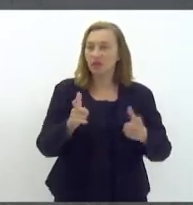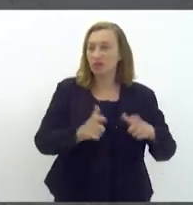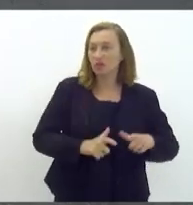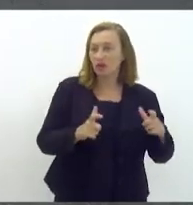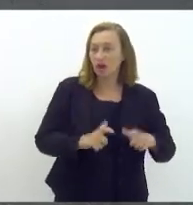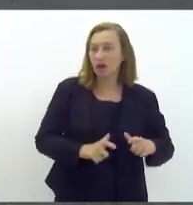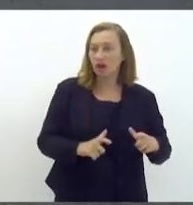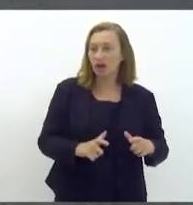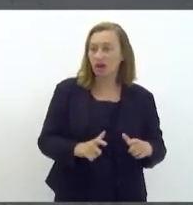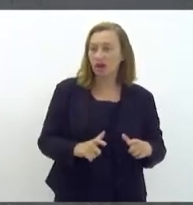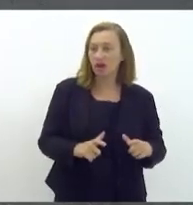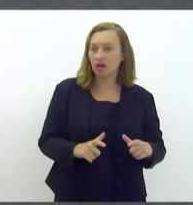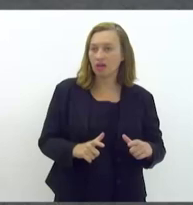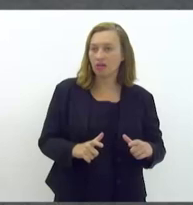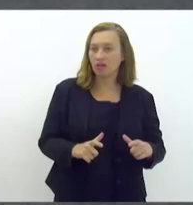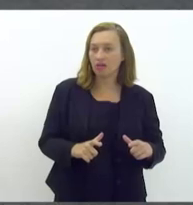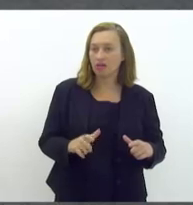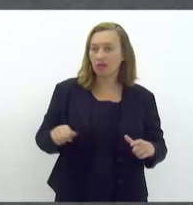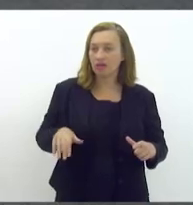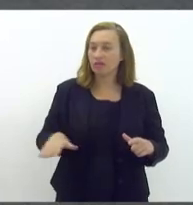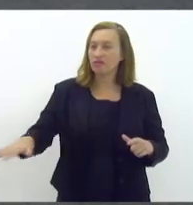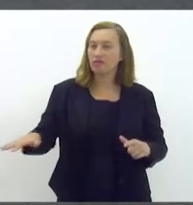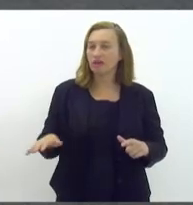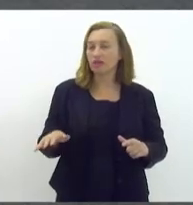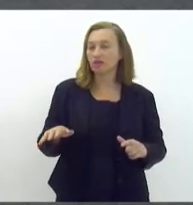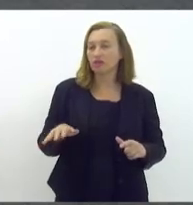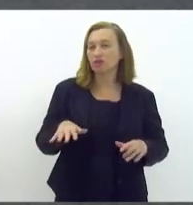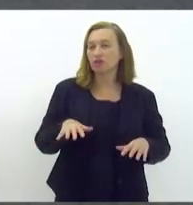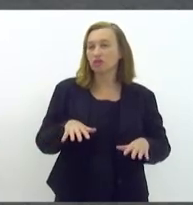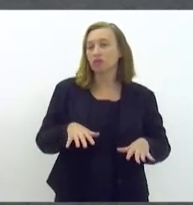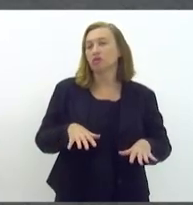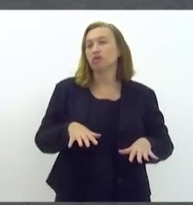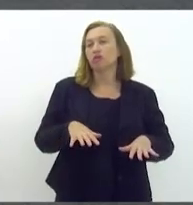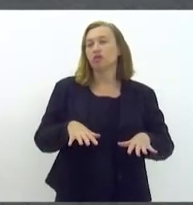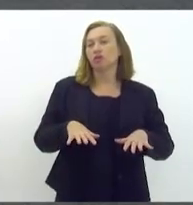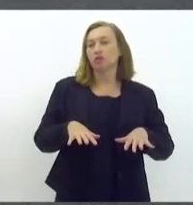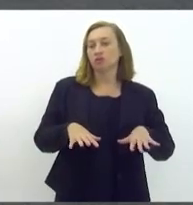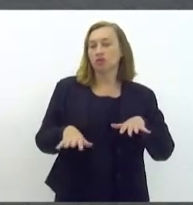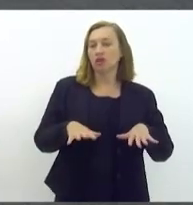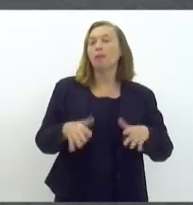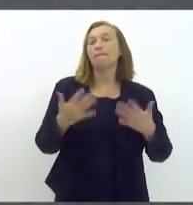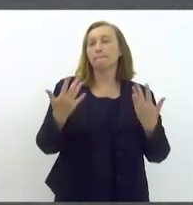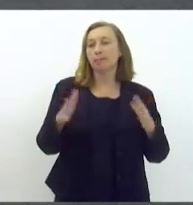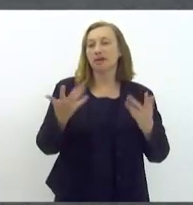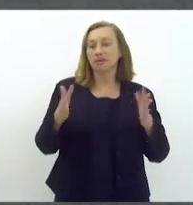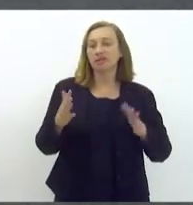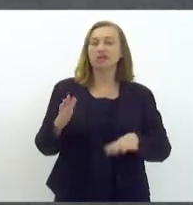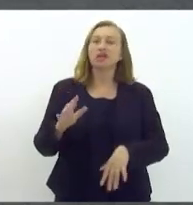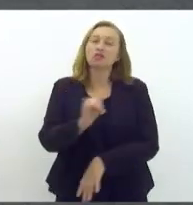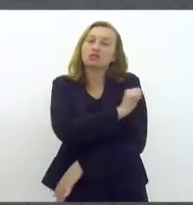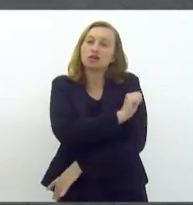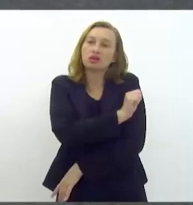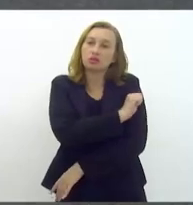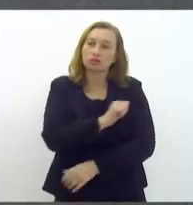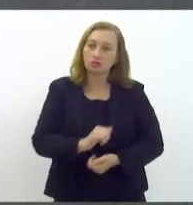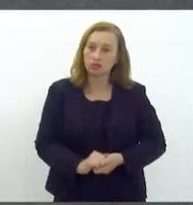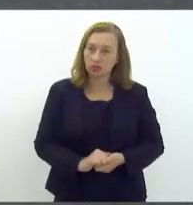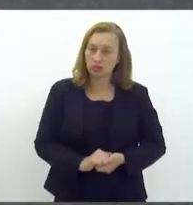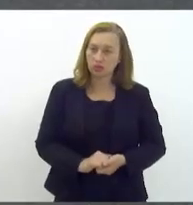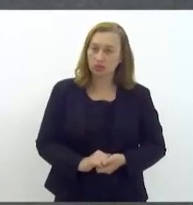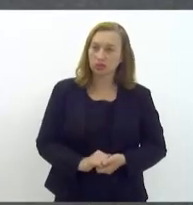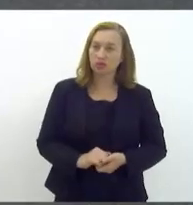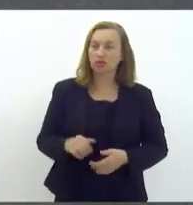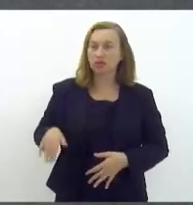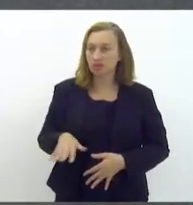região onde está a favela do Jacaré então queria parabenizar esses alunos alunos provavelmente de origem